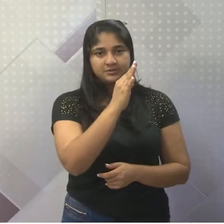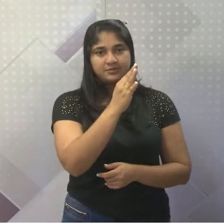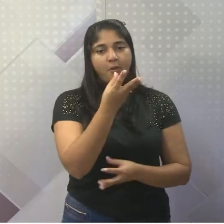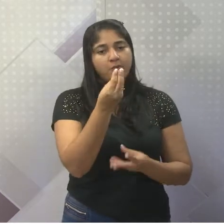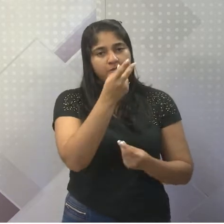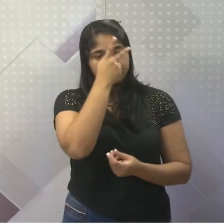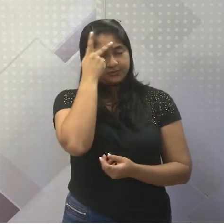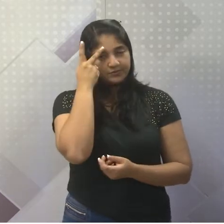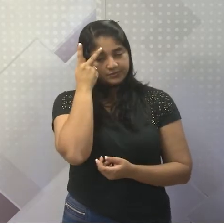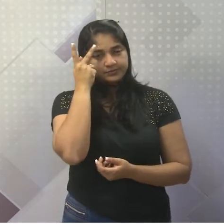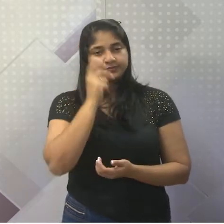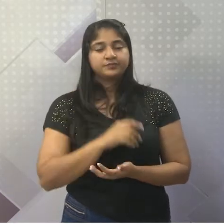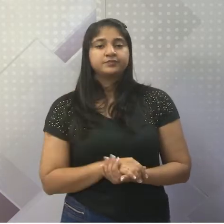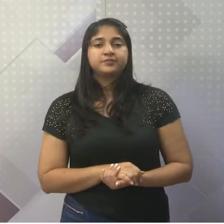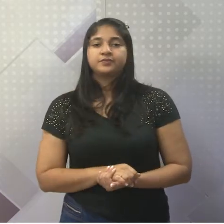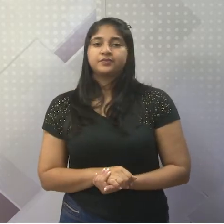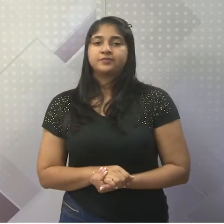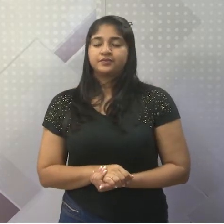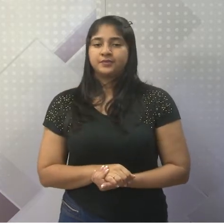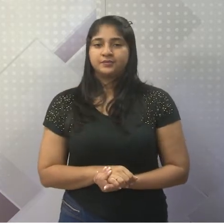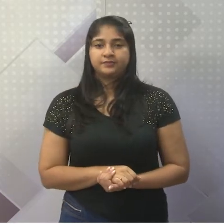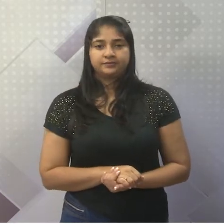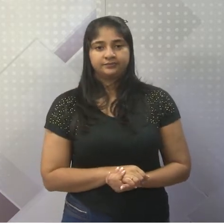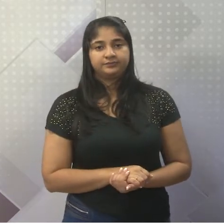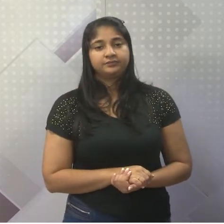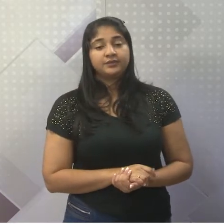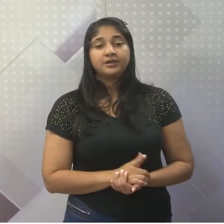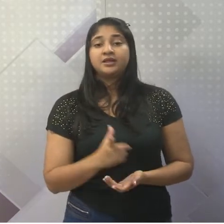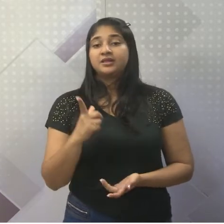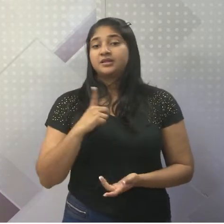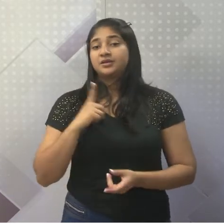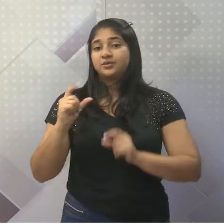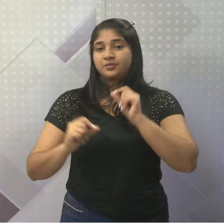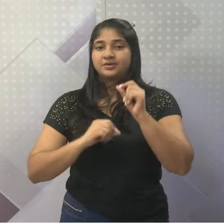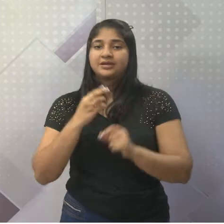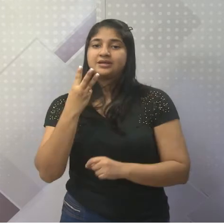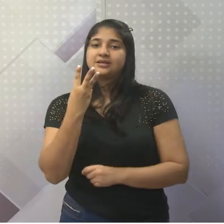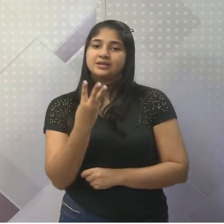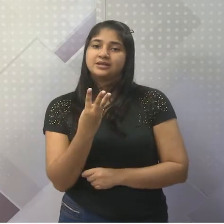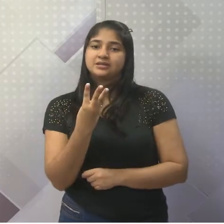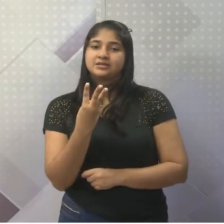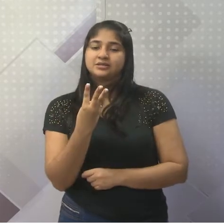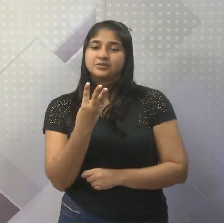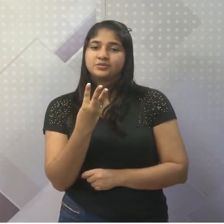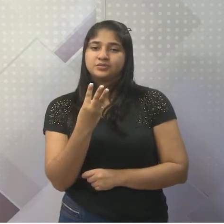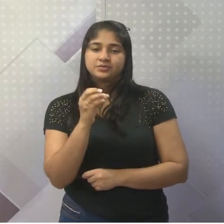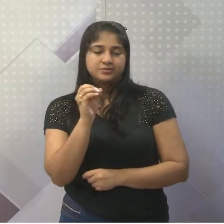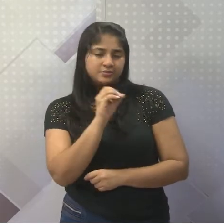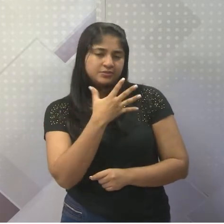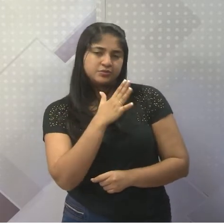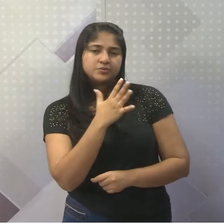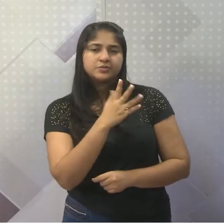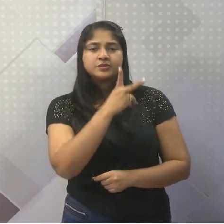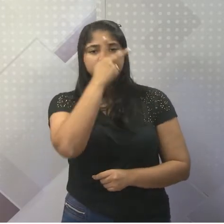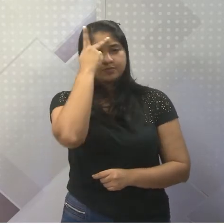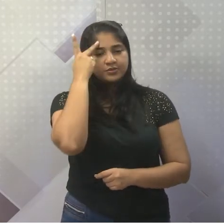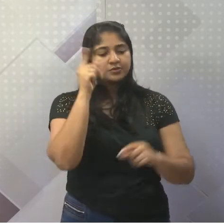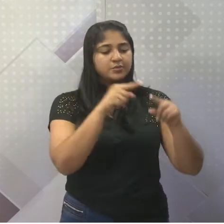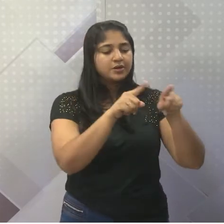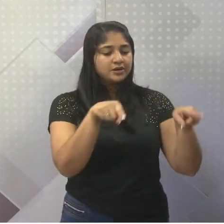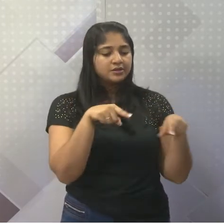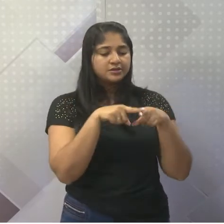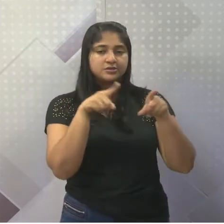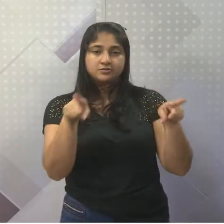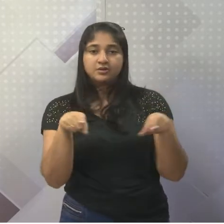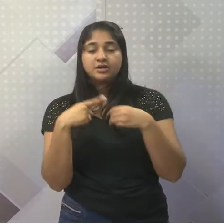uma densidade demográfica de 340 habitantes por quilômetro quadrado e no interior há